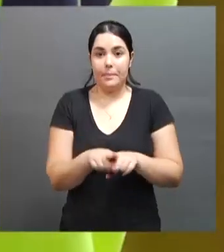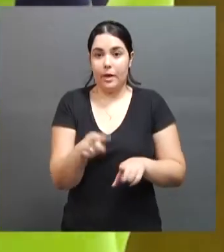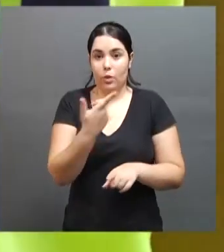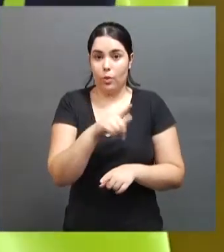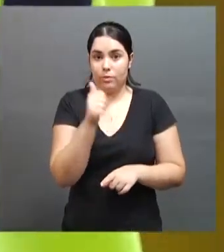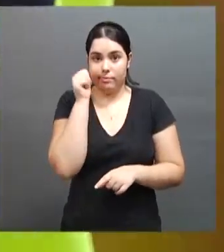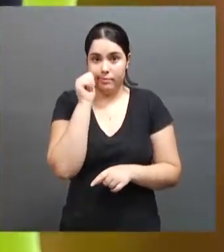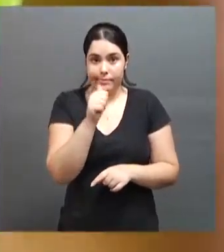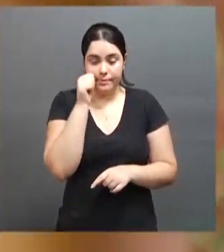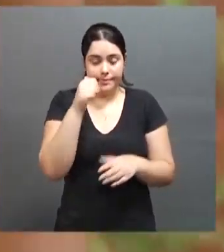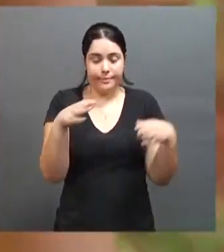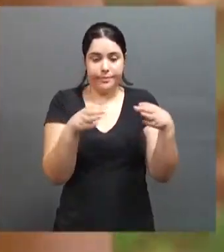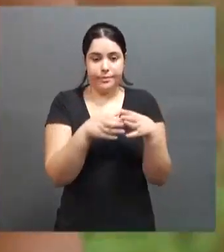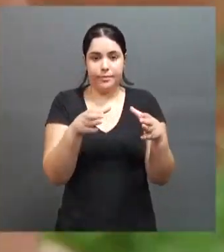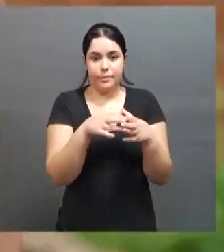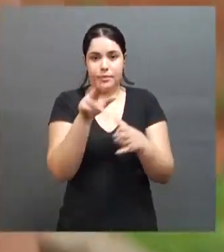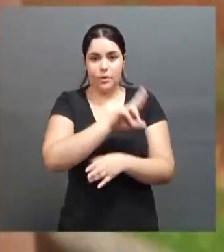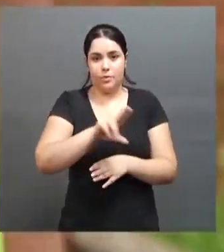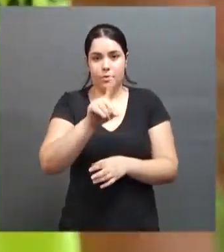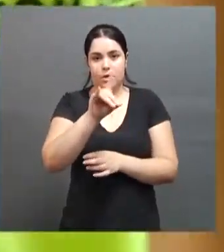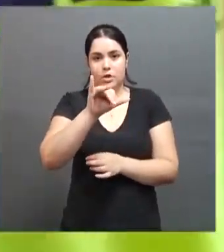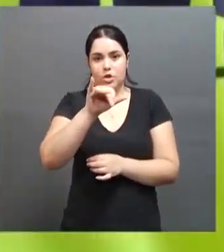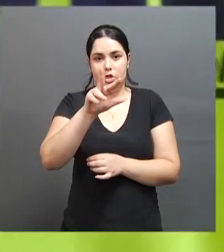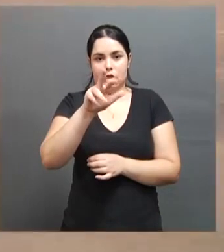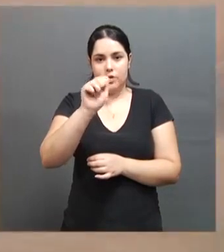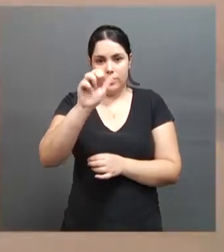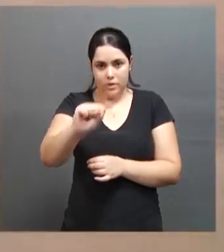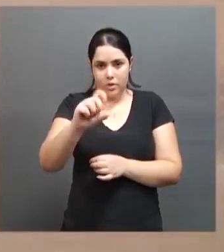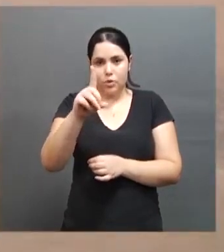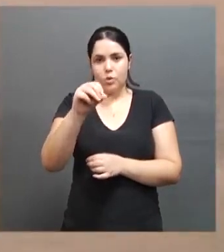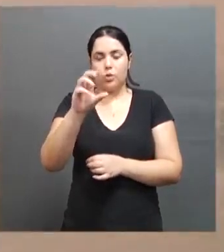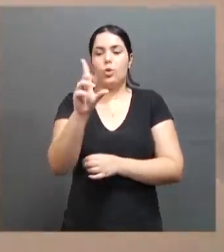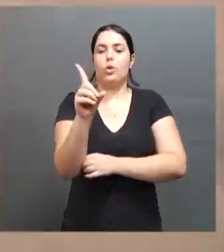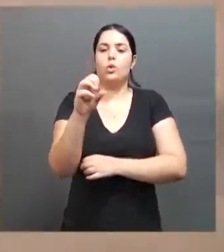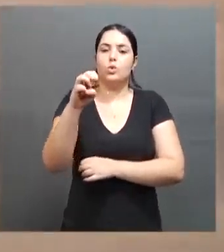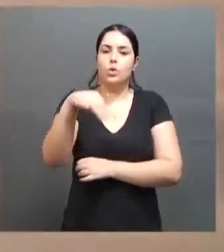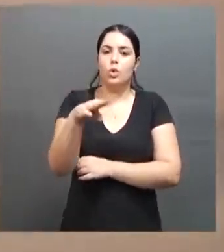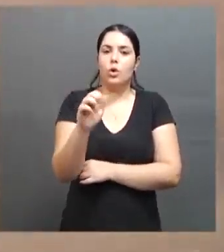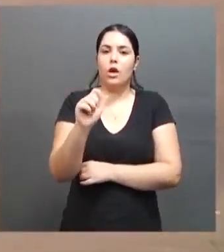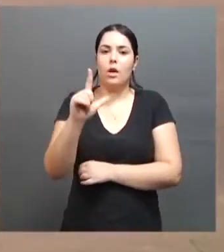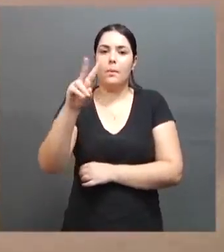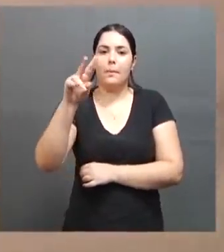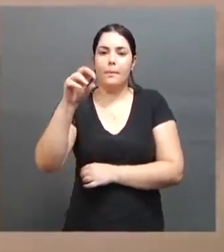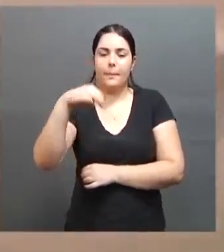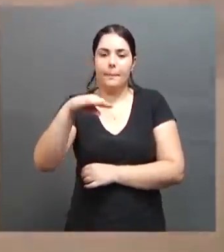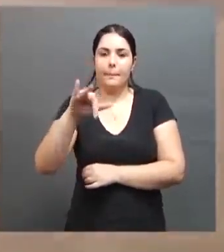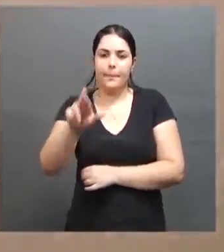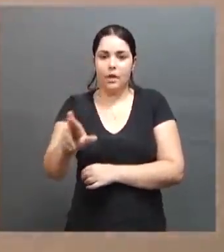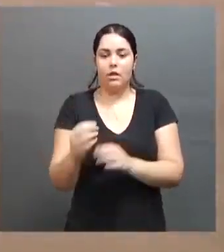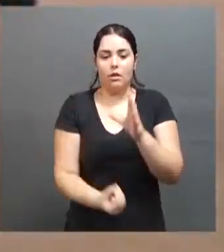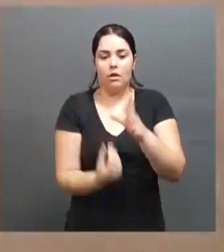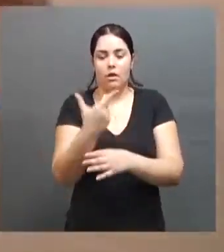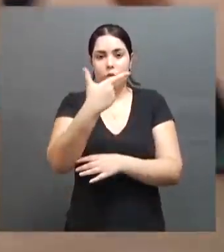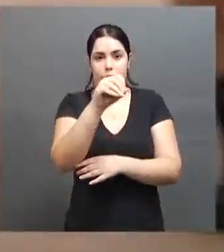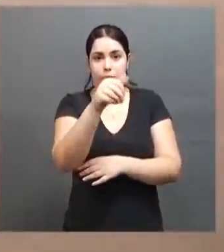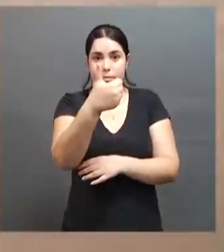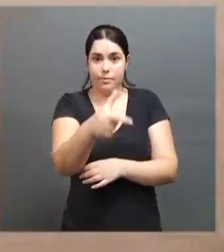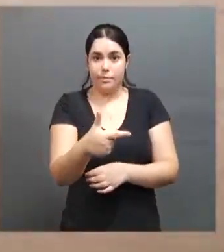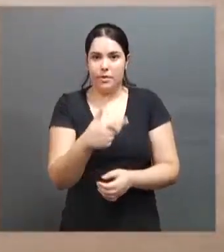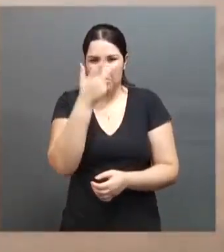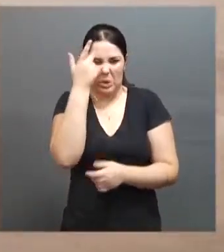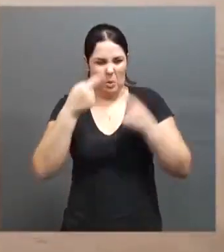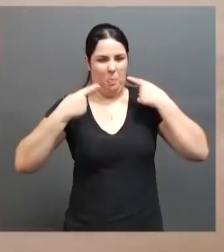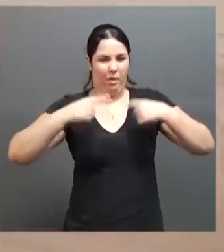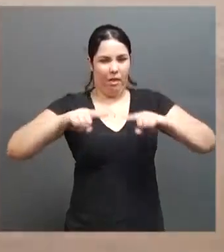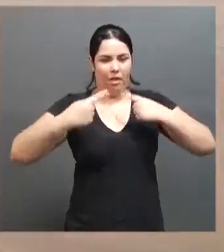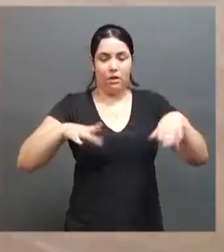meninas, de um time chamado Divas do Dom Almir, que surgiu em 2012. No começo, muito criticadas.